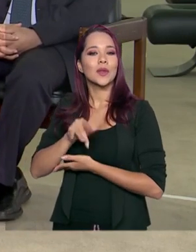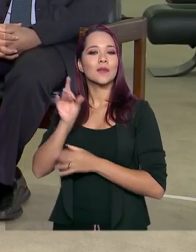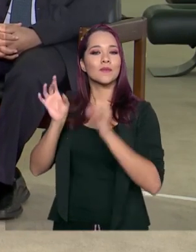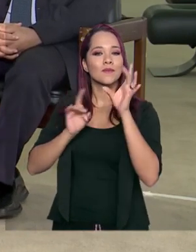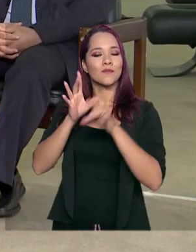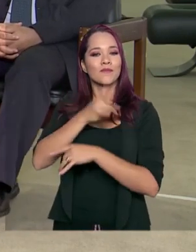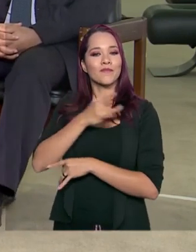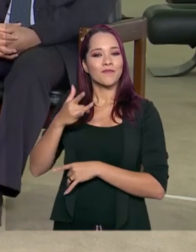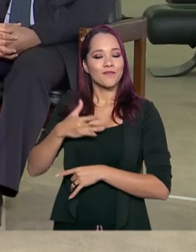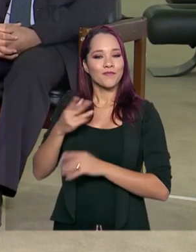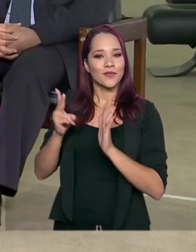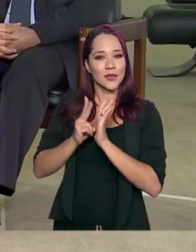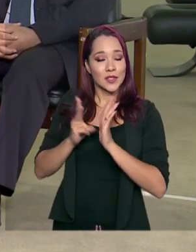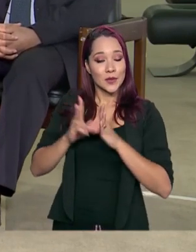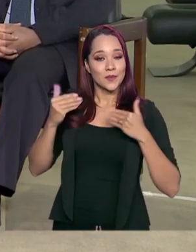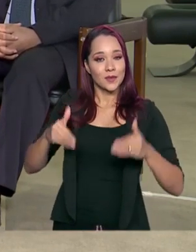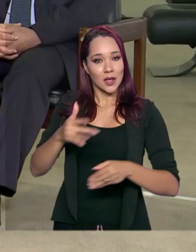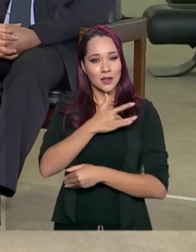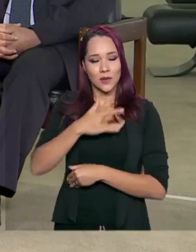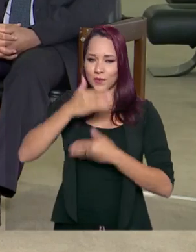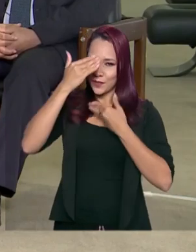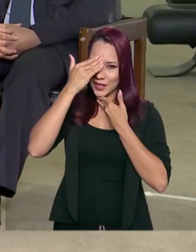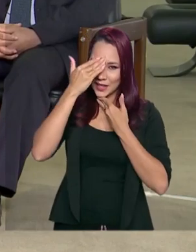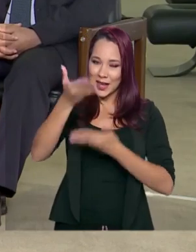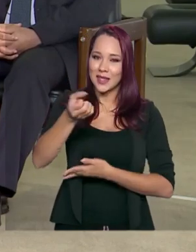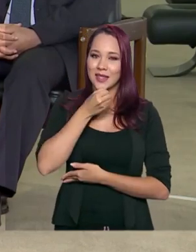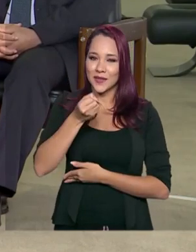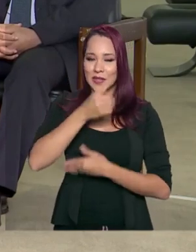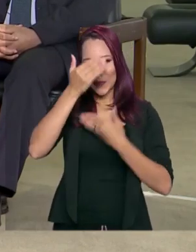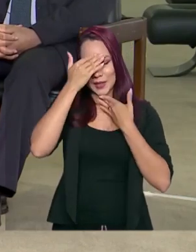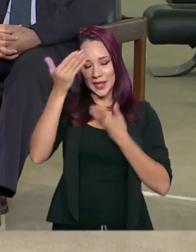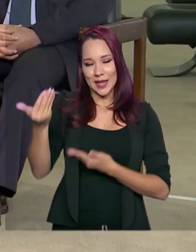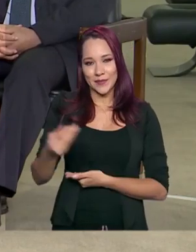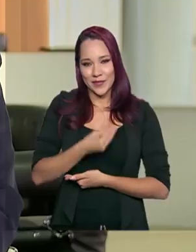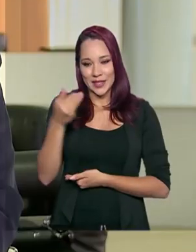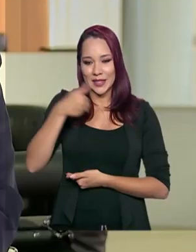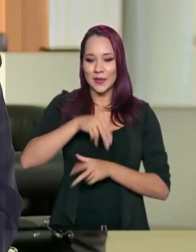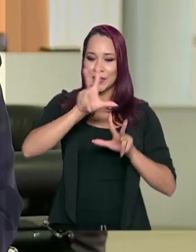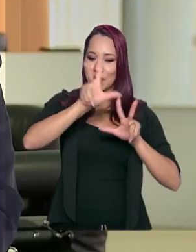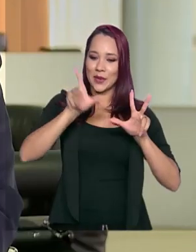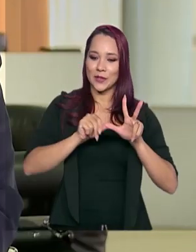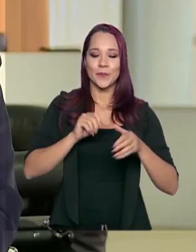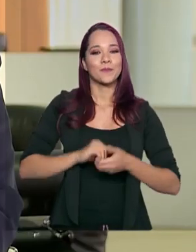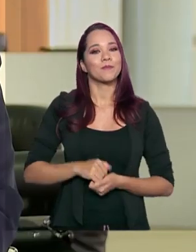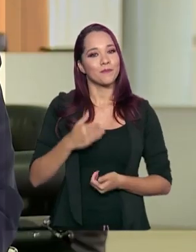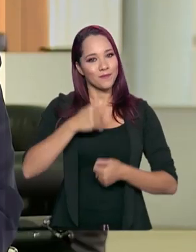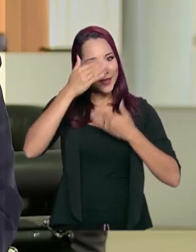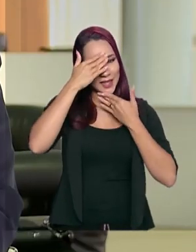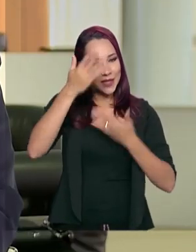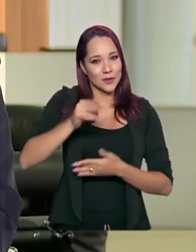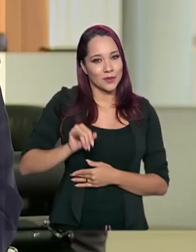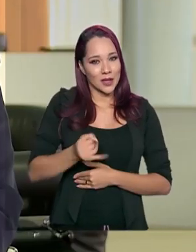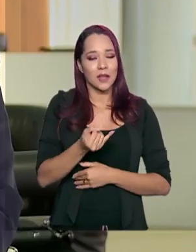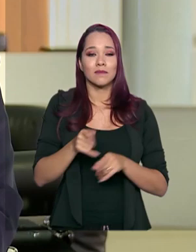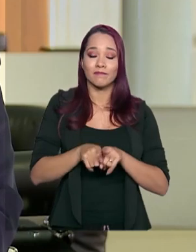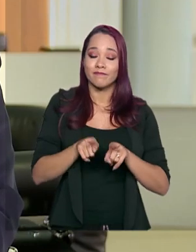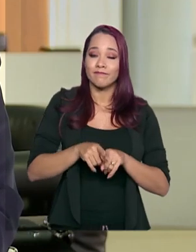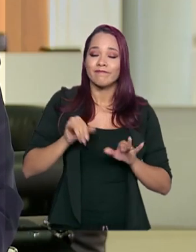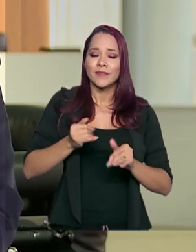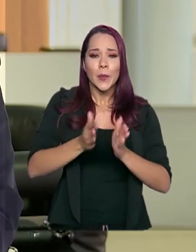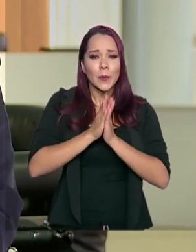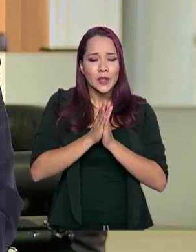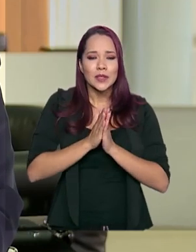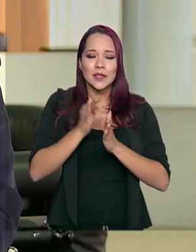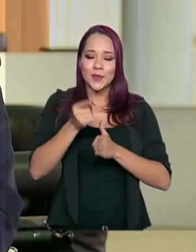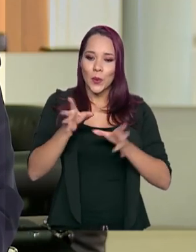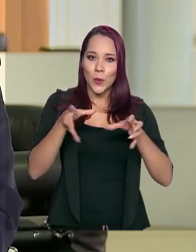de saúde indígena do Ministério da Saúde, obrigada pela entrevista e obrigada pela presença aqui à TV Brasil. Eu que agradeço a oportunidade e aproveito para fazer um apelo